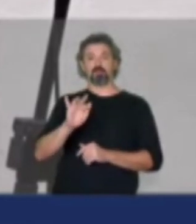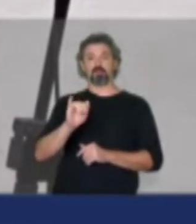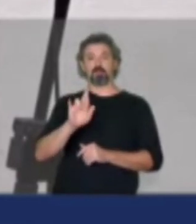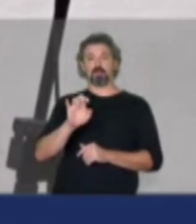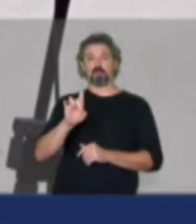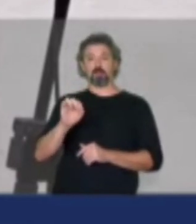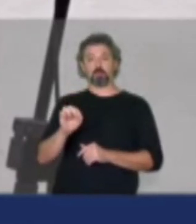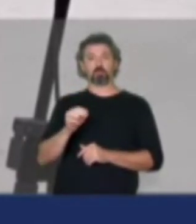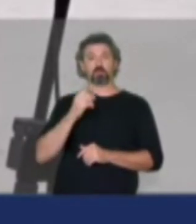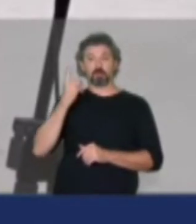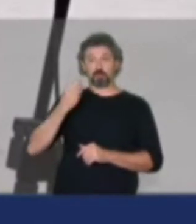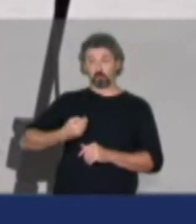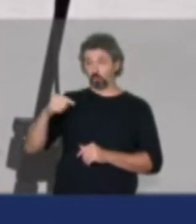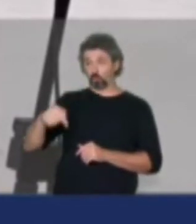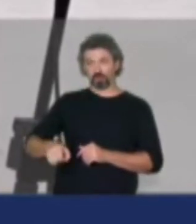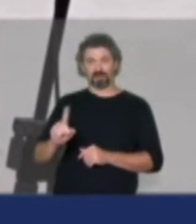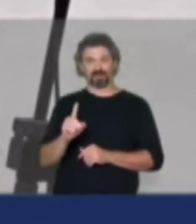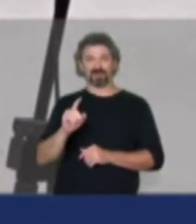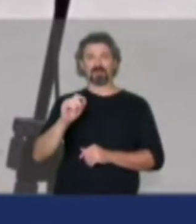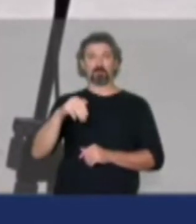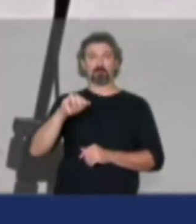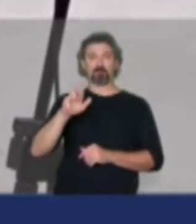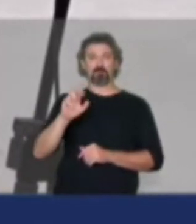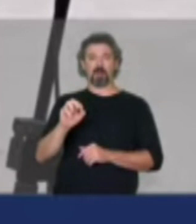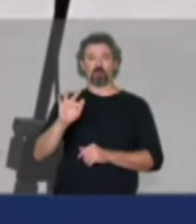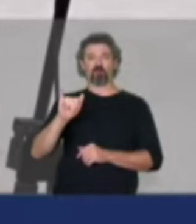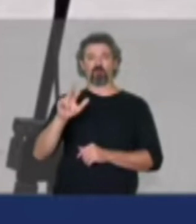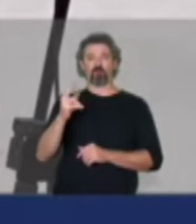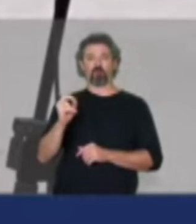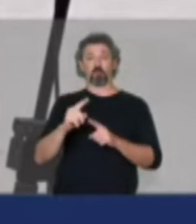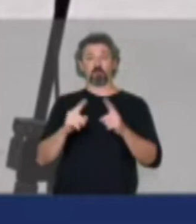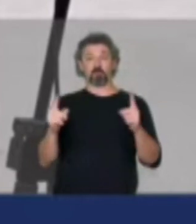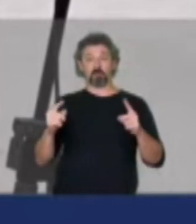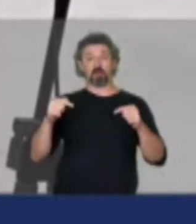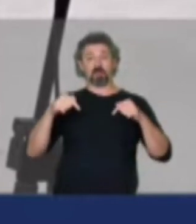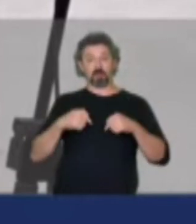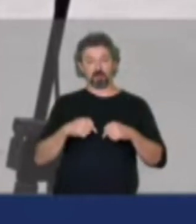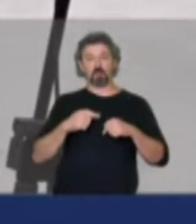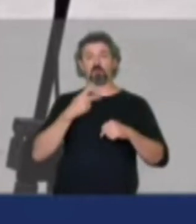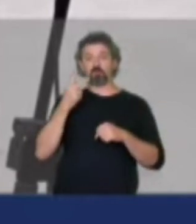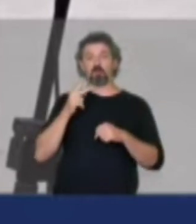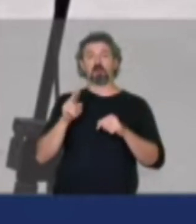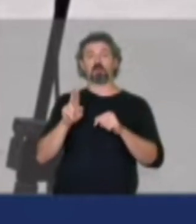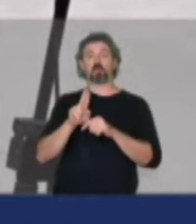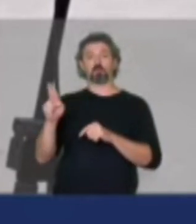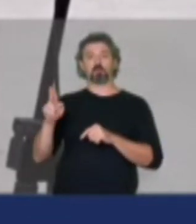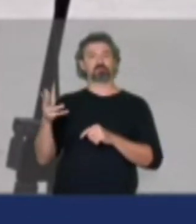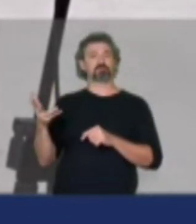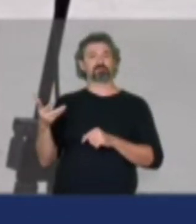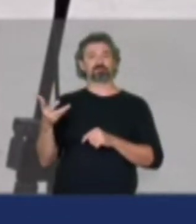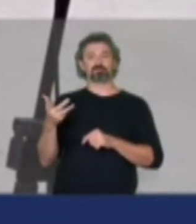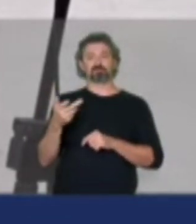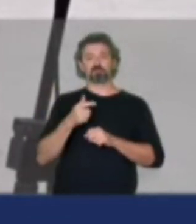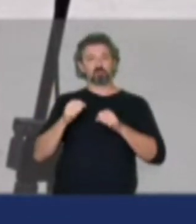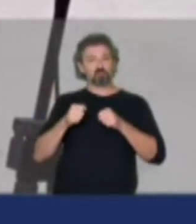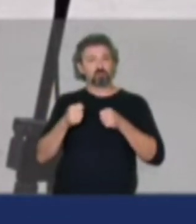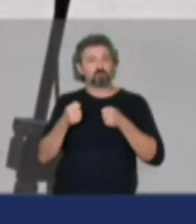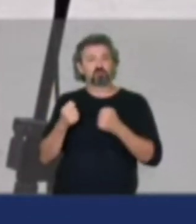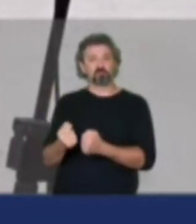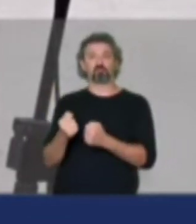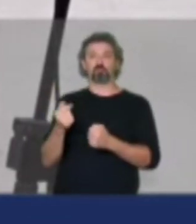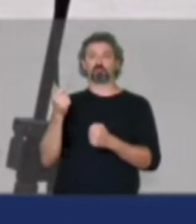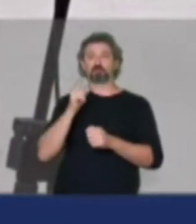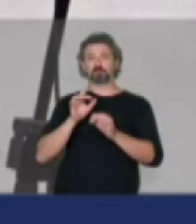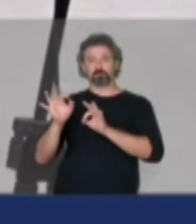não está do plenário no momento, mas eu quero aqui fazer menção ao enorme esforço de elaboração do